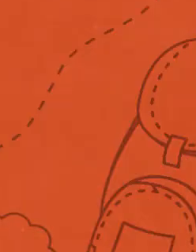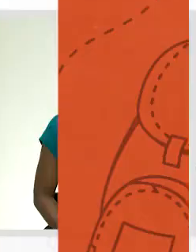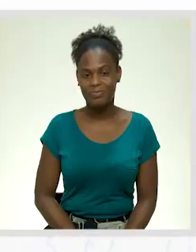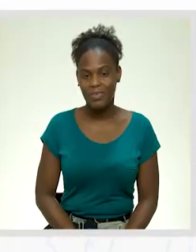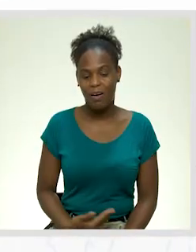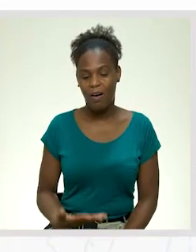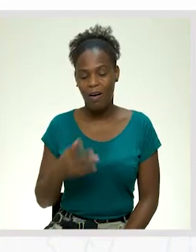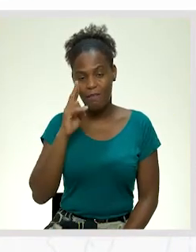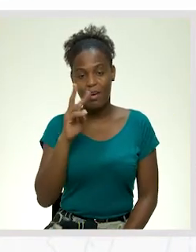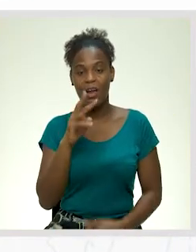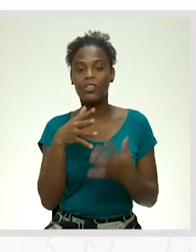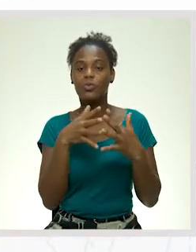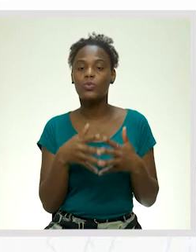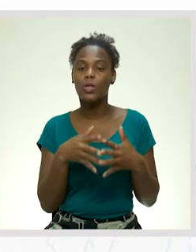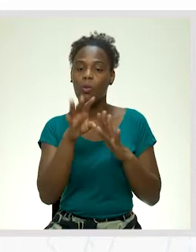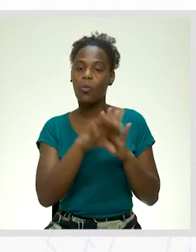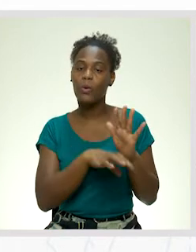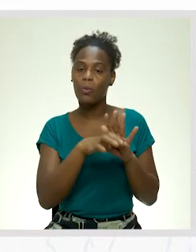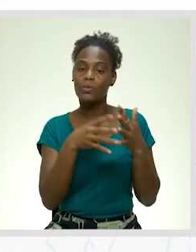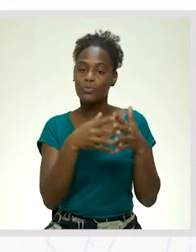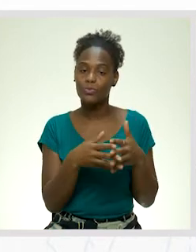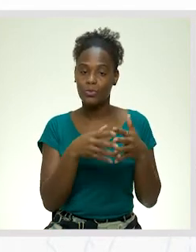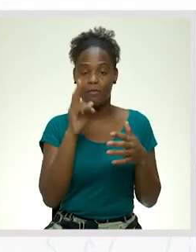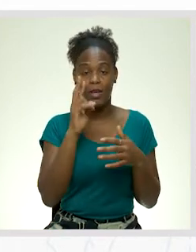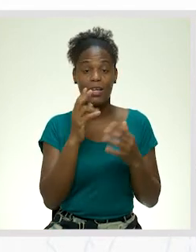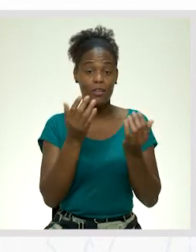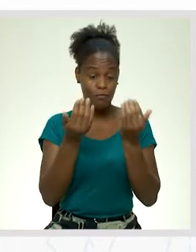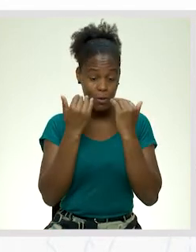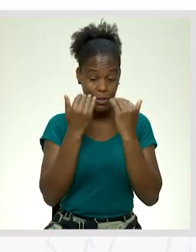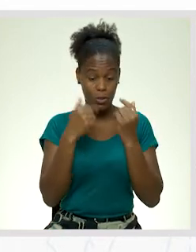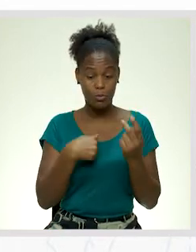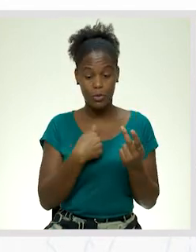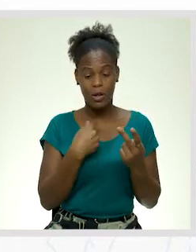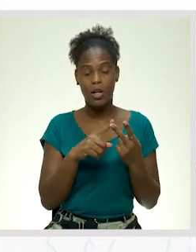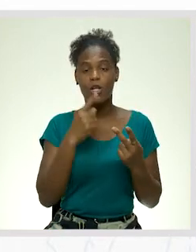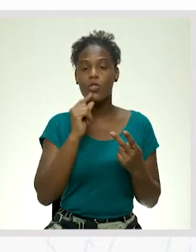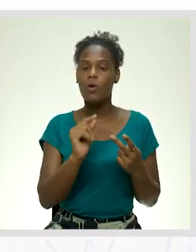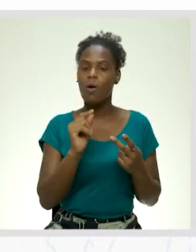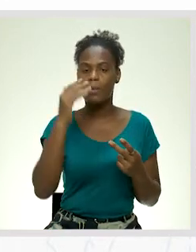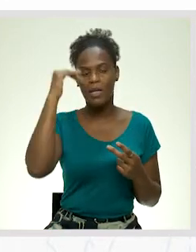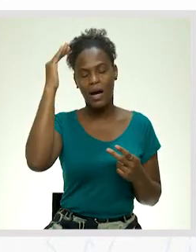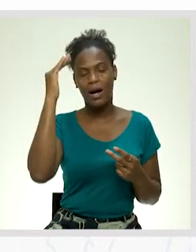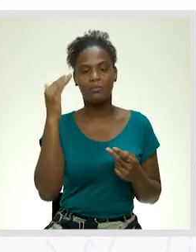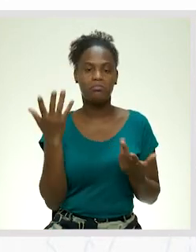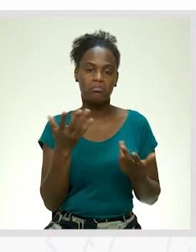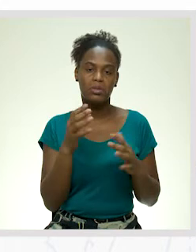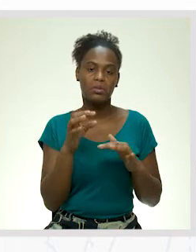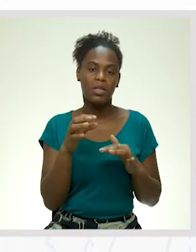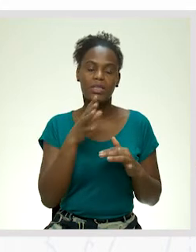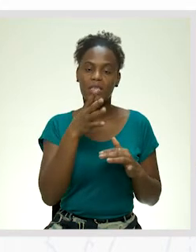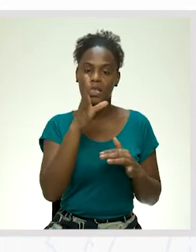Vamos ver a estrutura de currículo vitae. Já sabem, dados pessoais, nome e idade, estágio civil, endereços